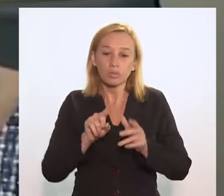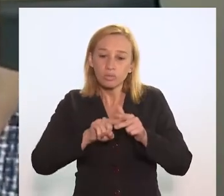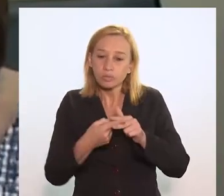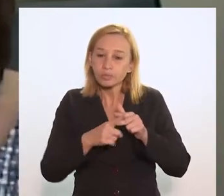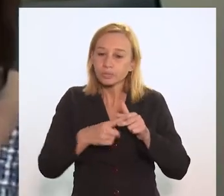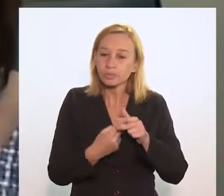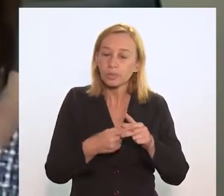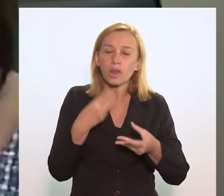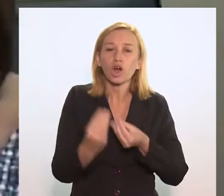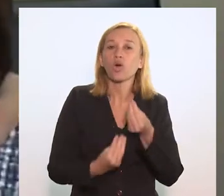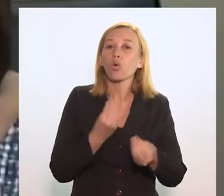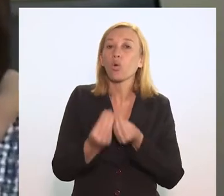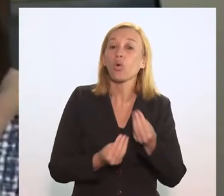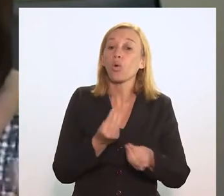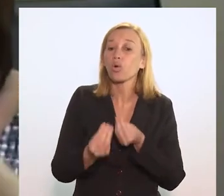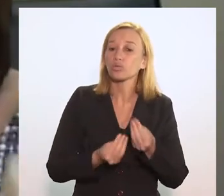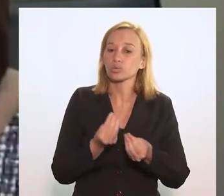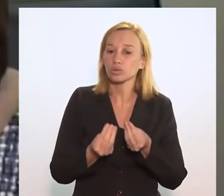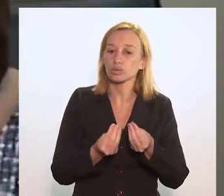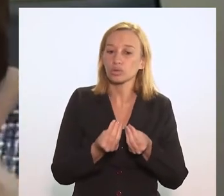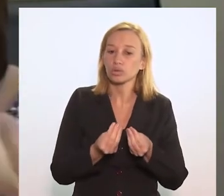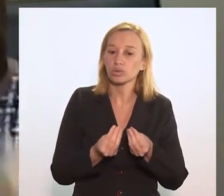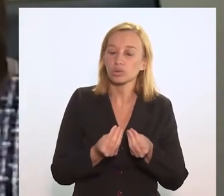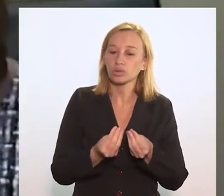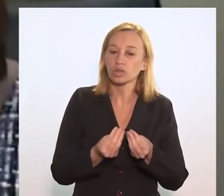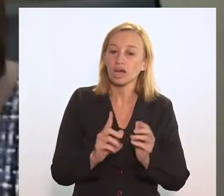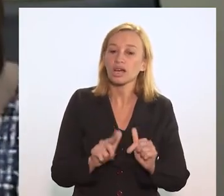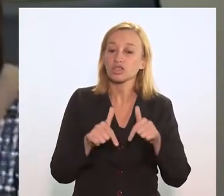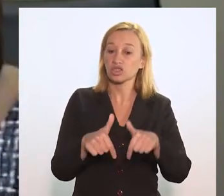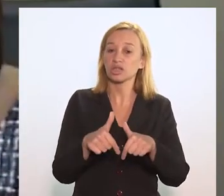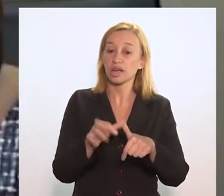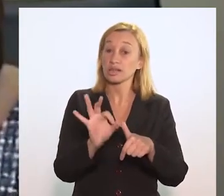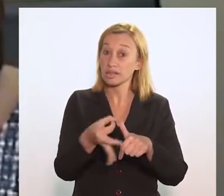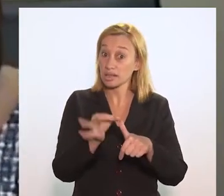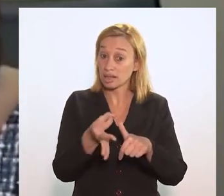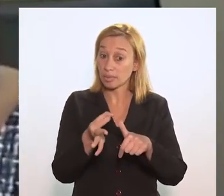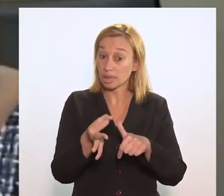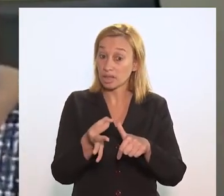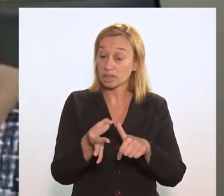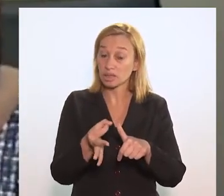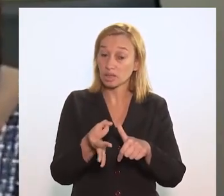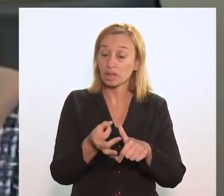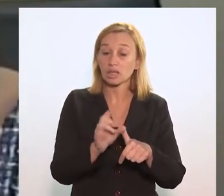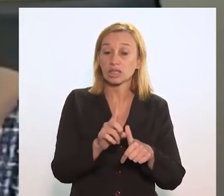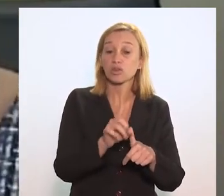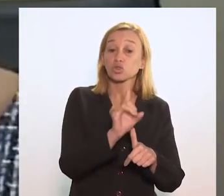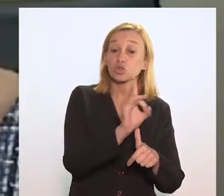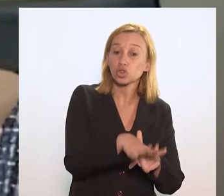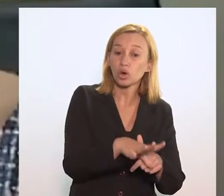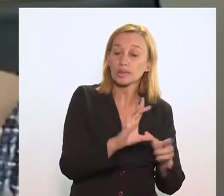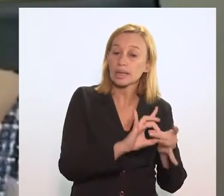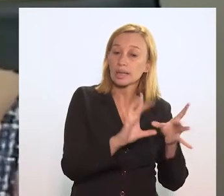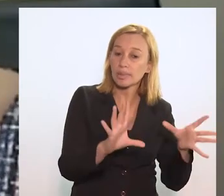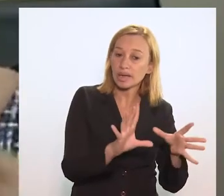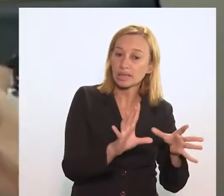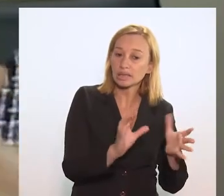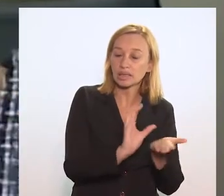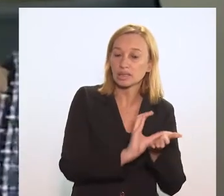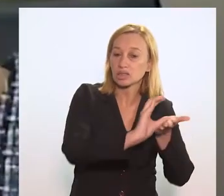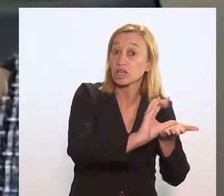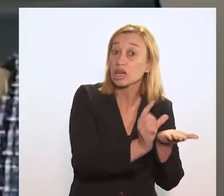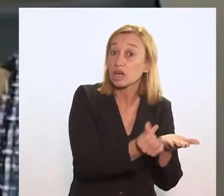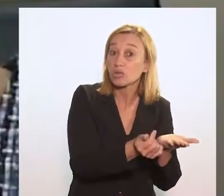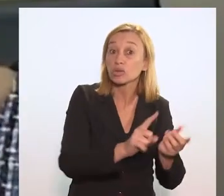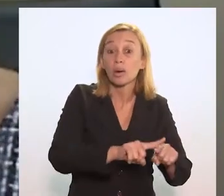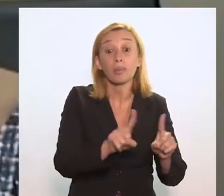ajuste aí como é que se procederá exatamente, não só essa liberação